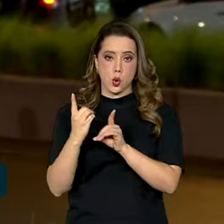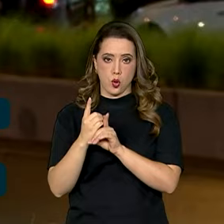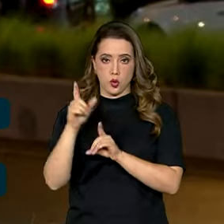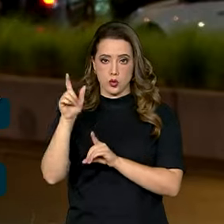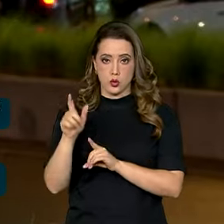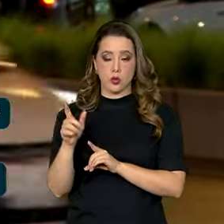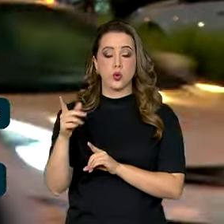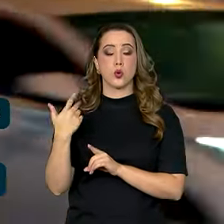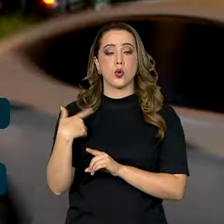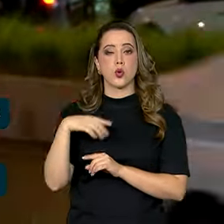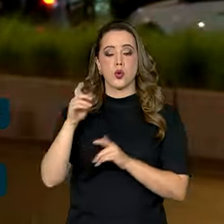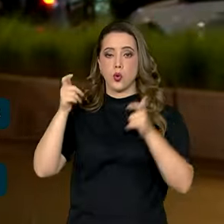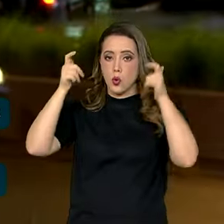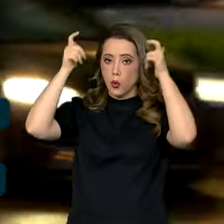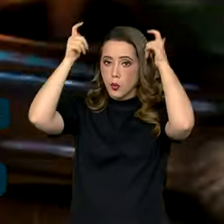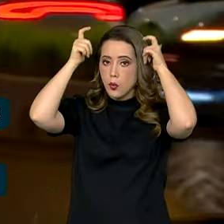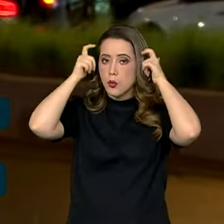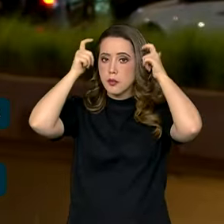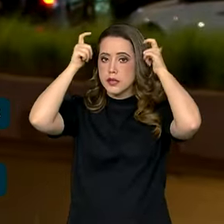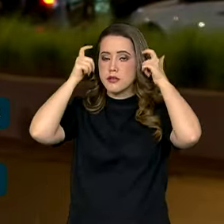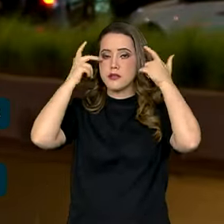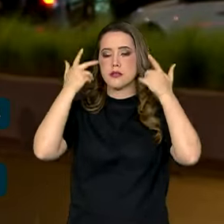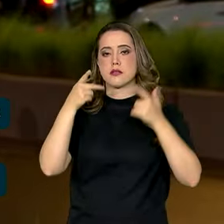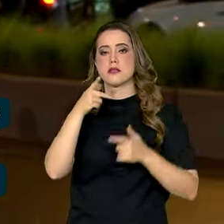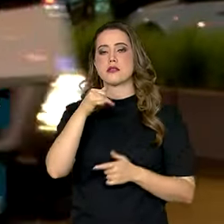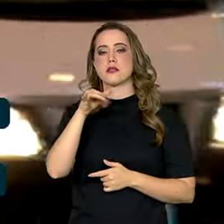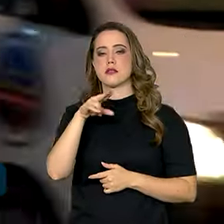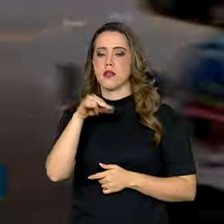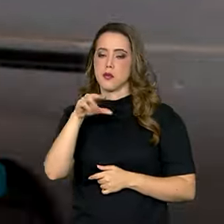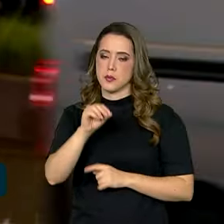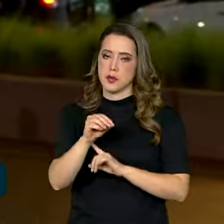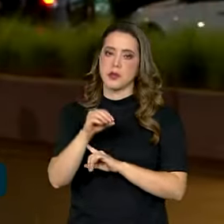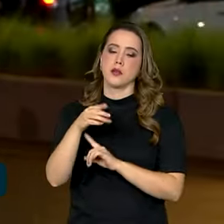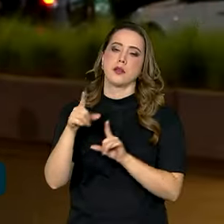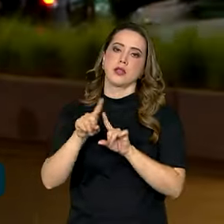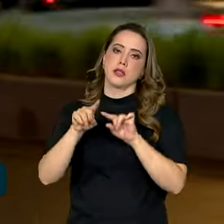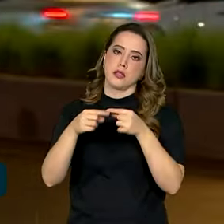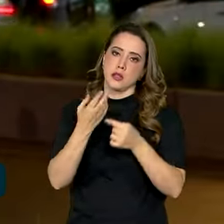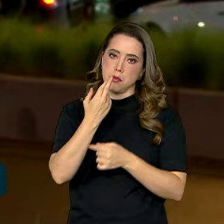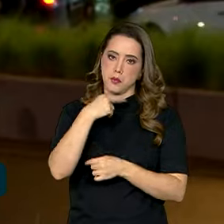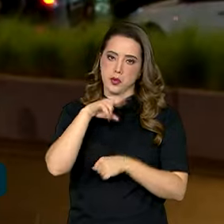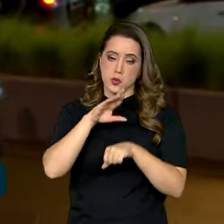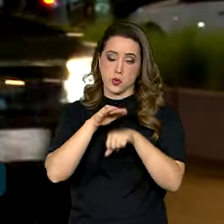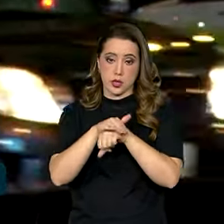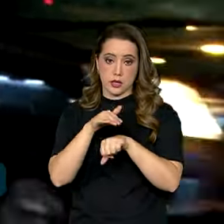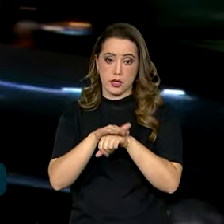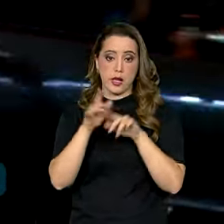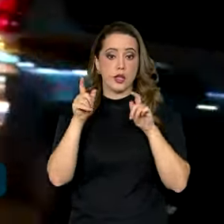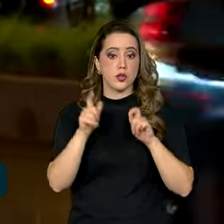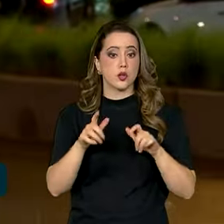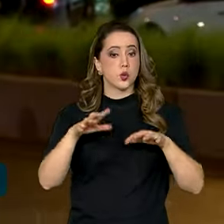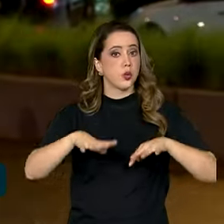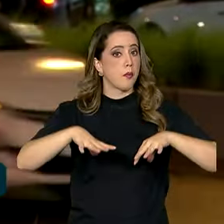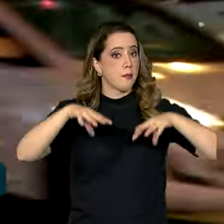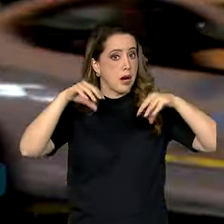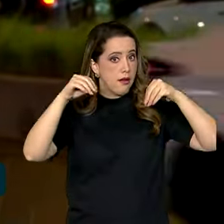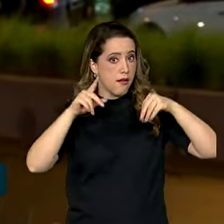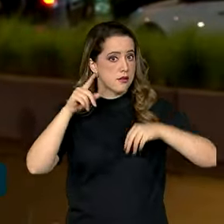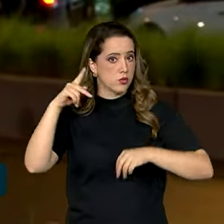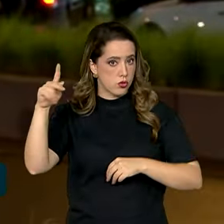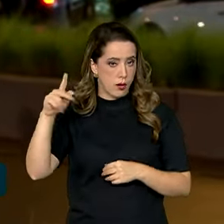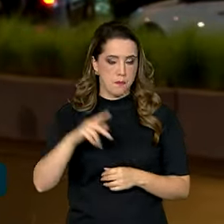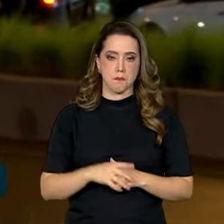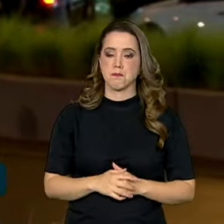-ministro do país, Mohamed Bin Salman, e em seguida de um jantar no Palácio Real. Na quarta-feira, Lula